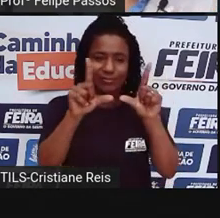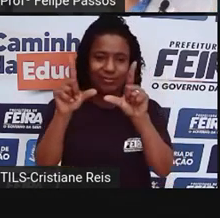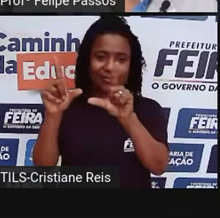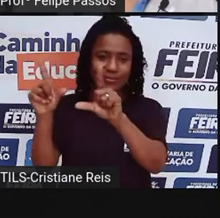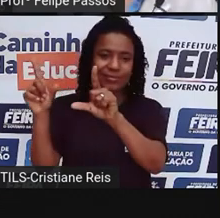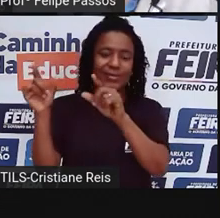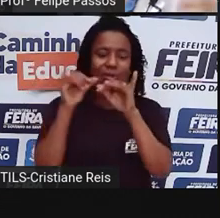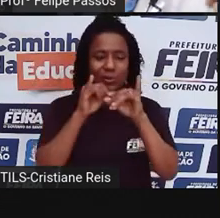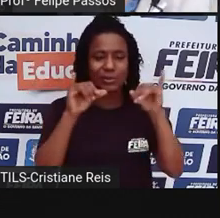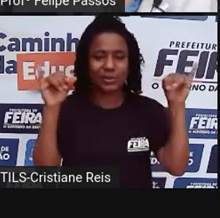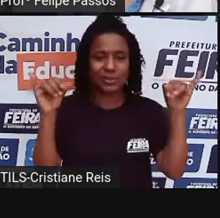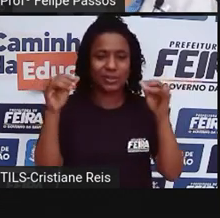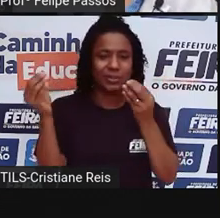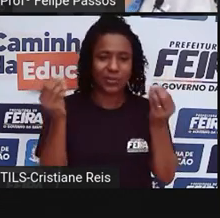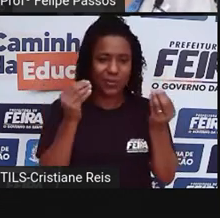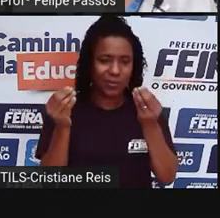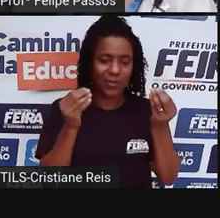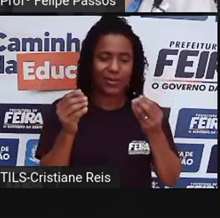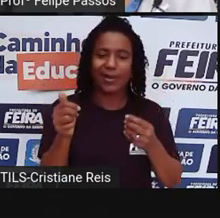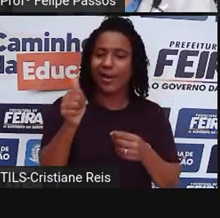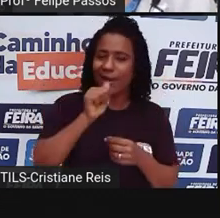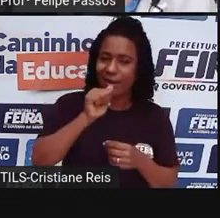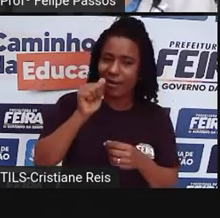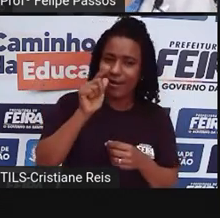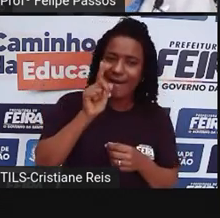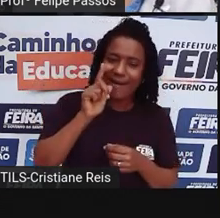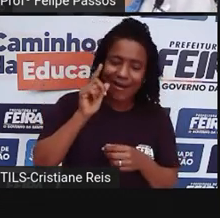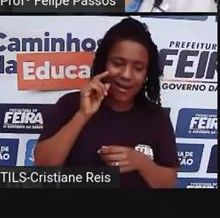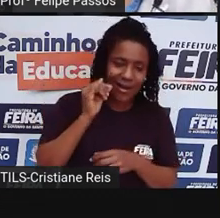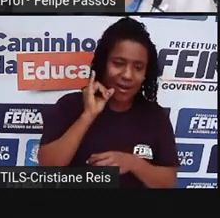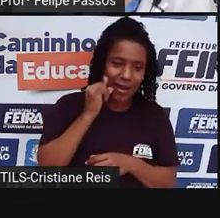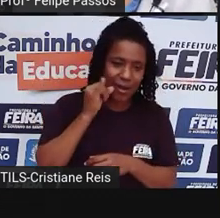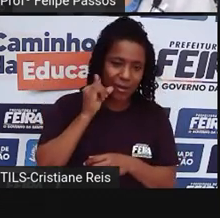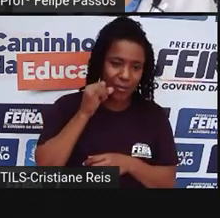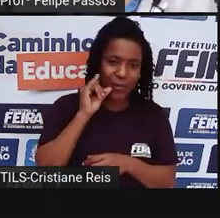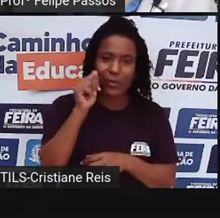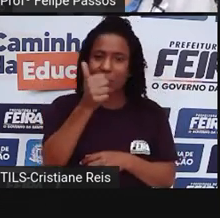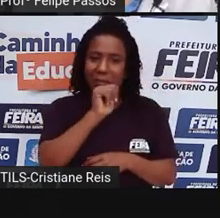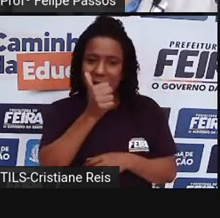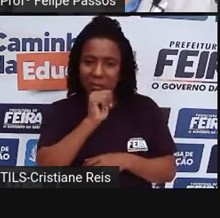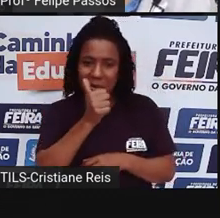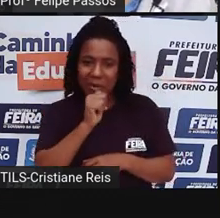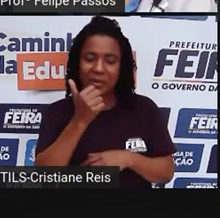o consumo de álcool, não usar os equipamentos de segurança, por exemplo, o cinto,